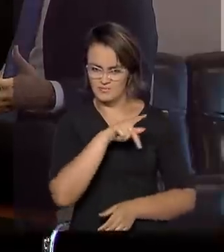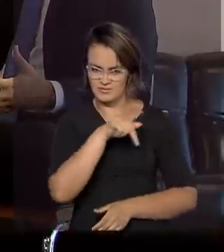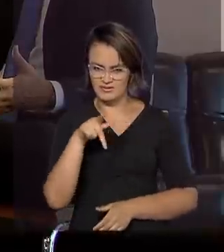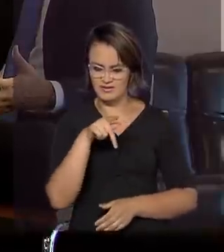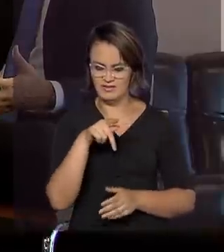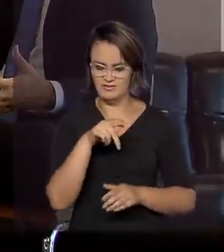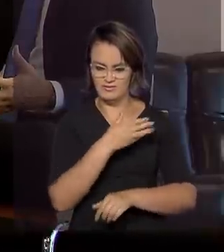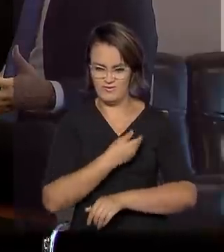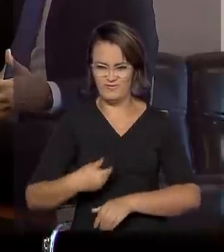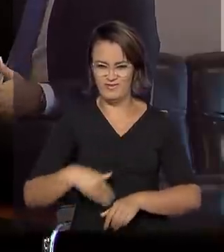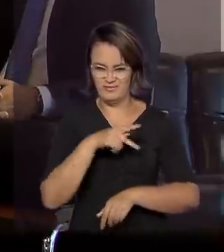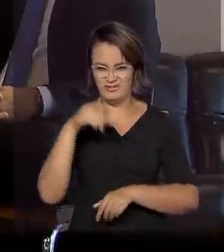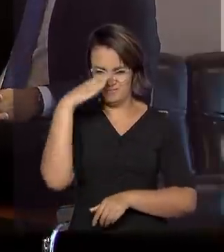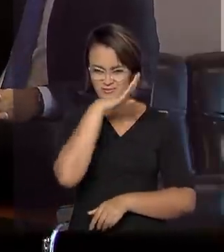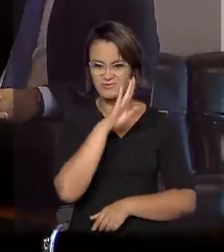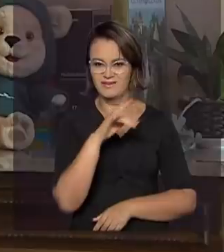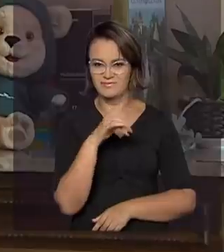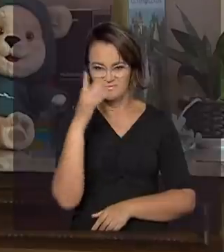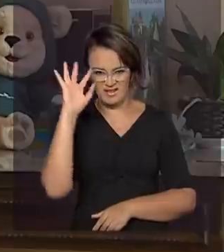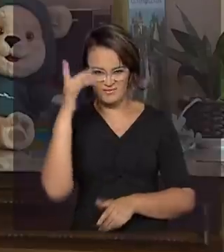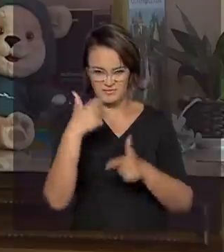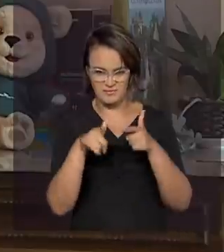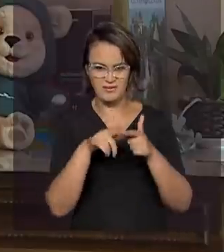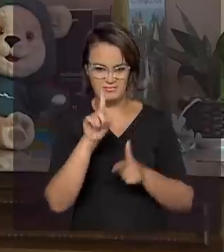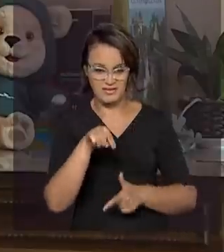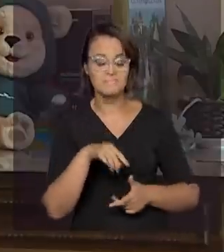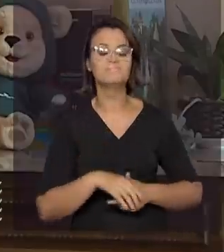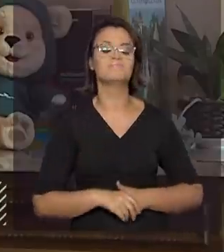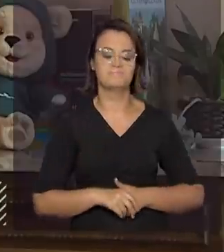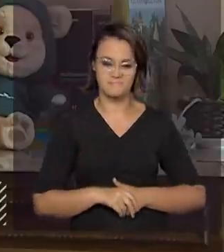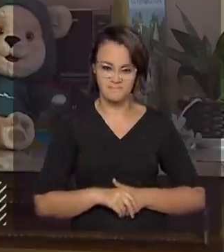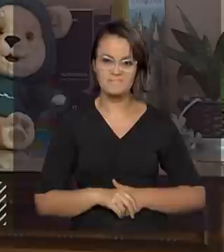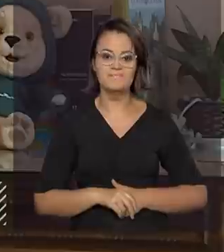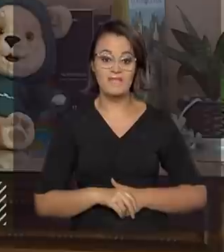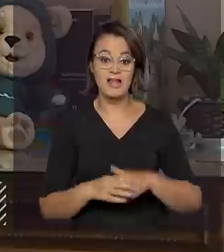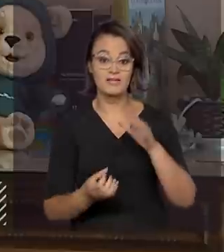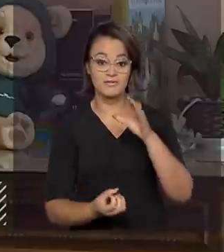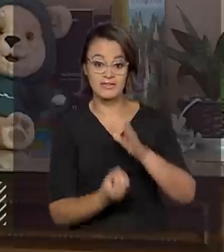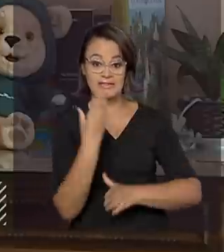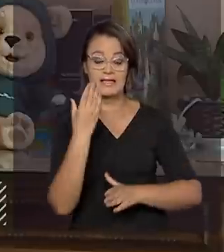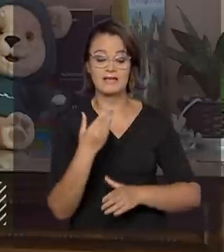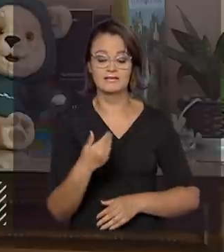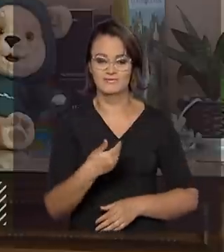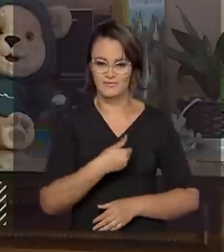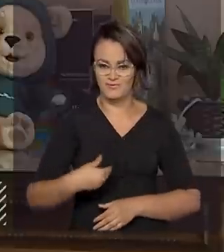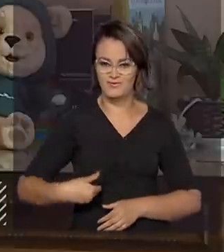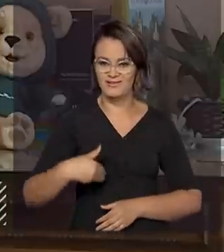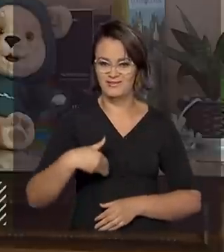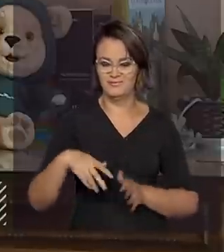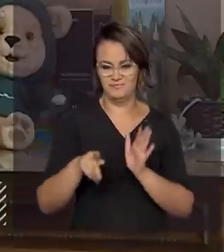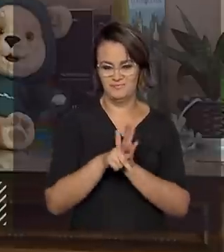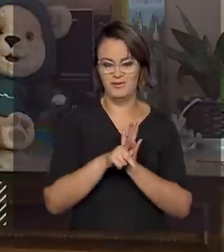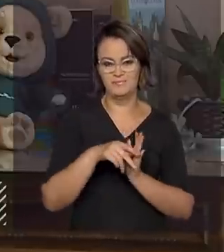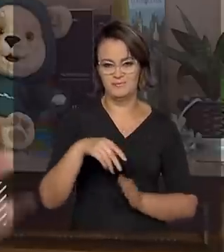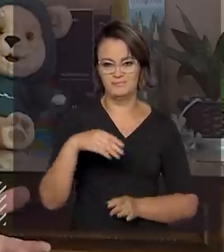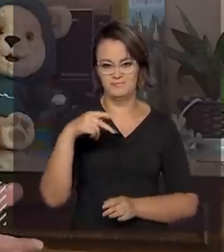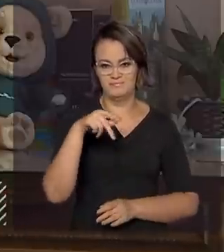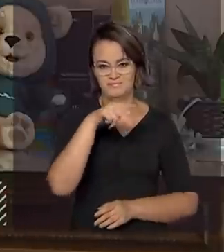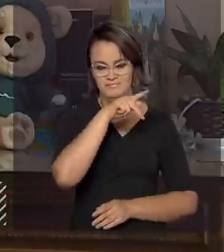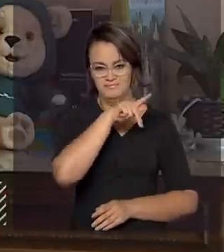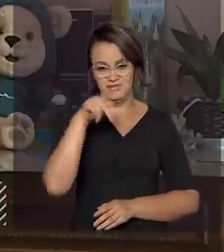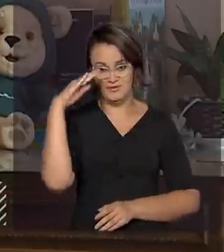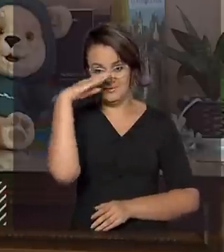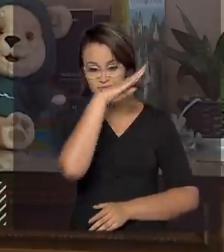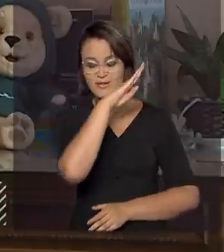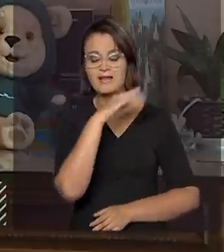enfrentar esse desafio. Exatamente. Esta secretaria foi criada pelo governo Bolsonaro, levando em consideração não